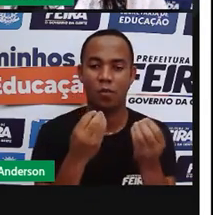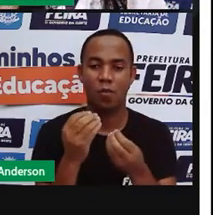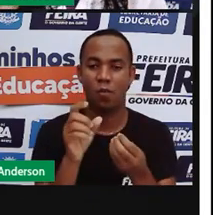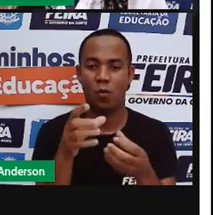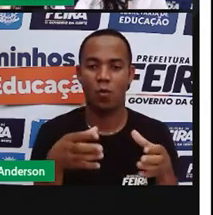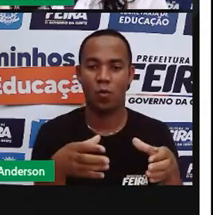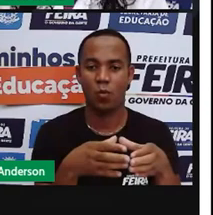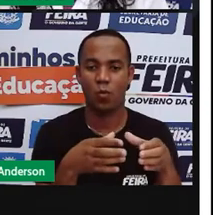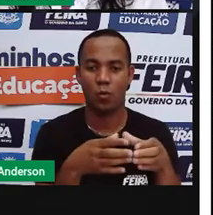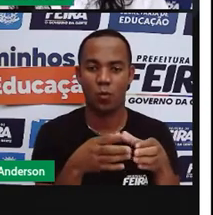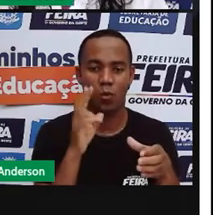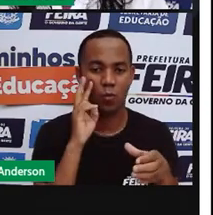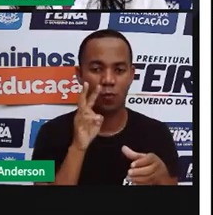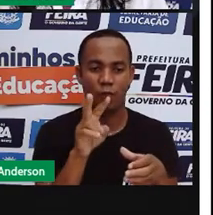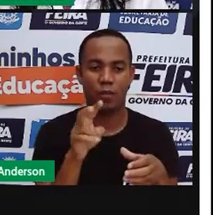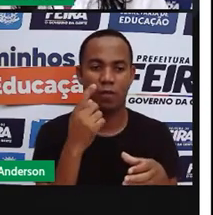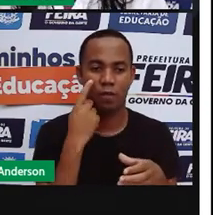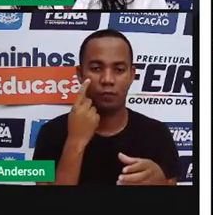vídeo aqui pra você assistir.